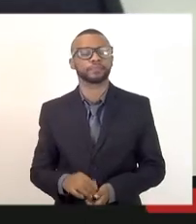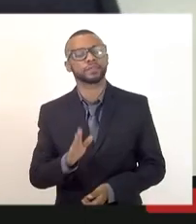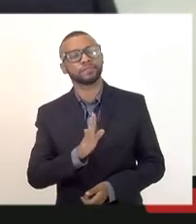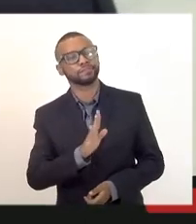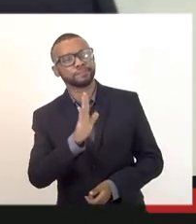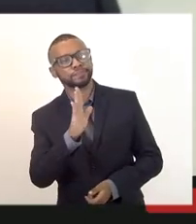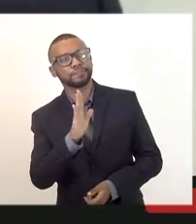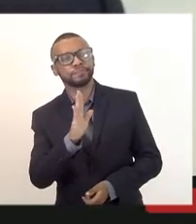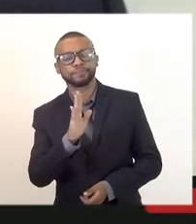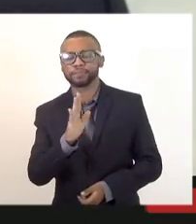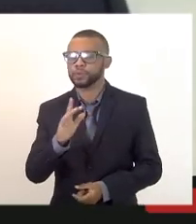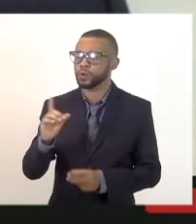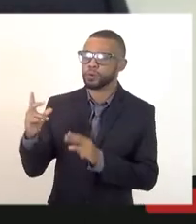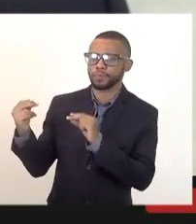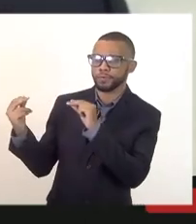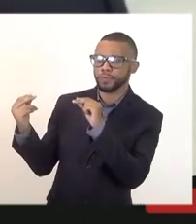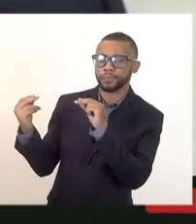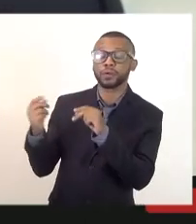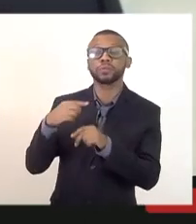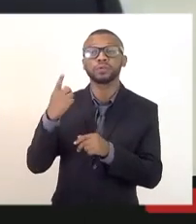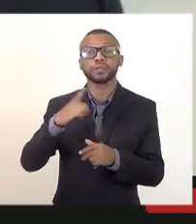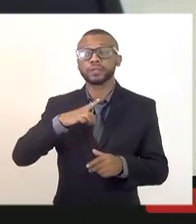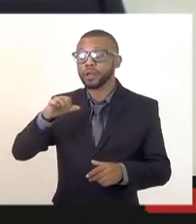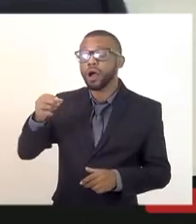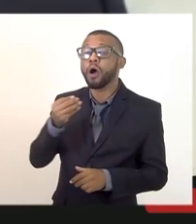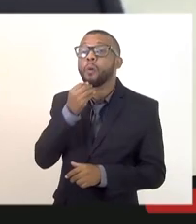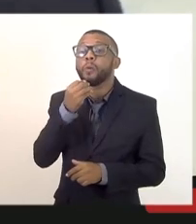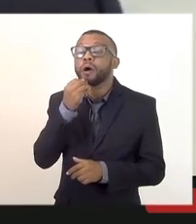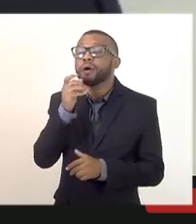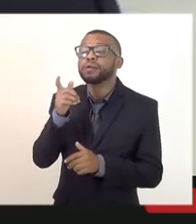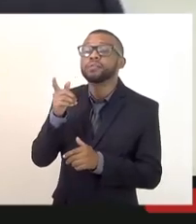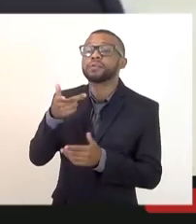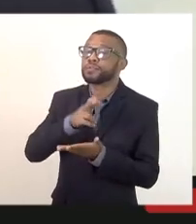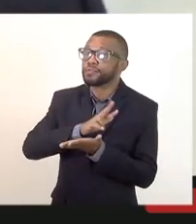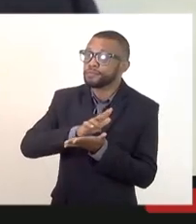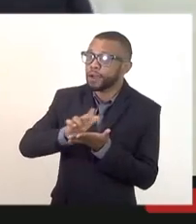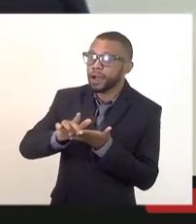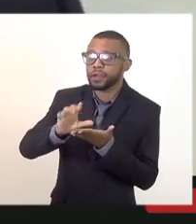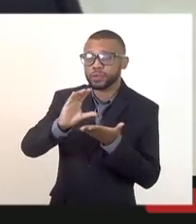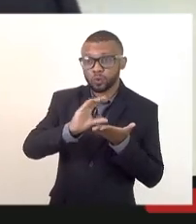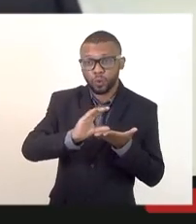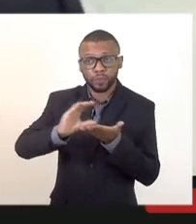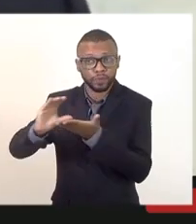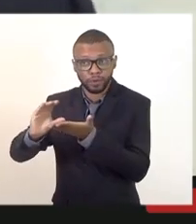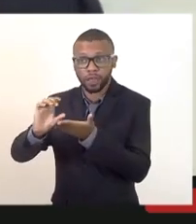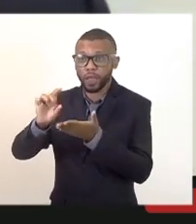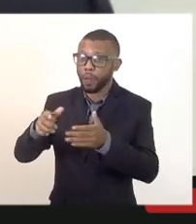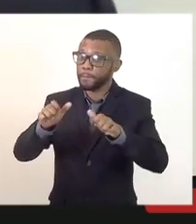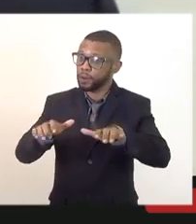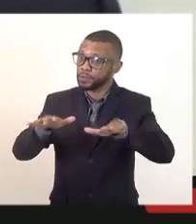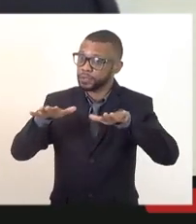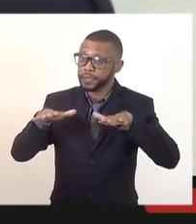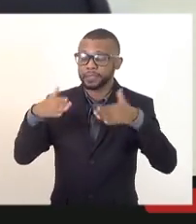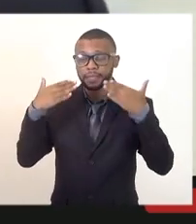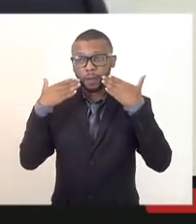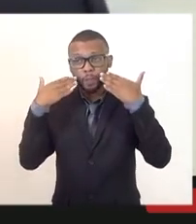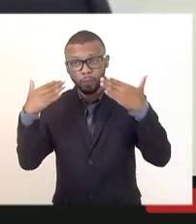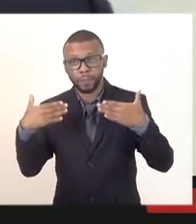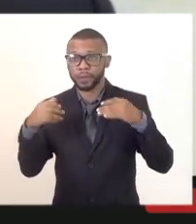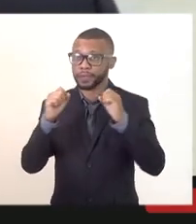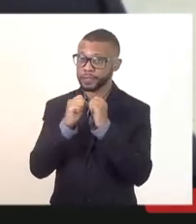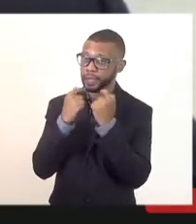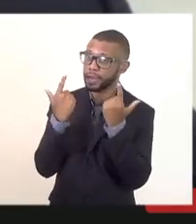Rocha eu a gente tem dado voz aqui a todas as comissões é uma audiência pública da Assembleia Legislativa não pode ser diferente